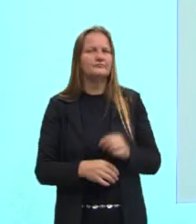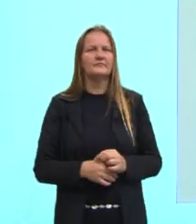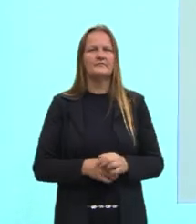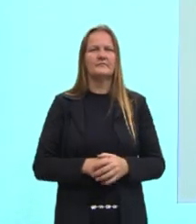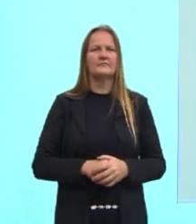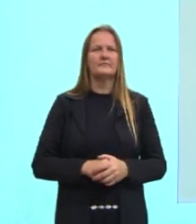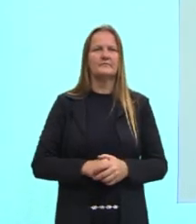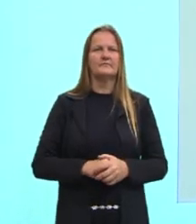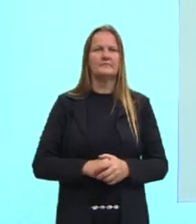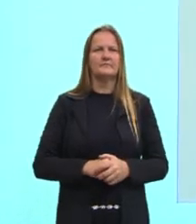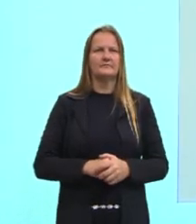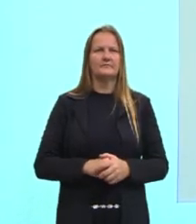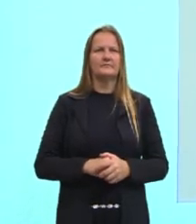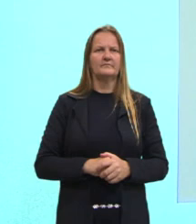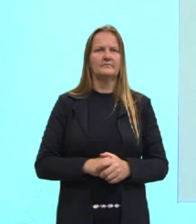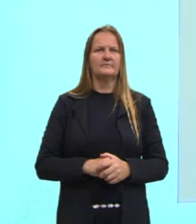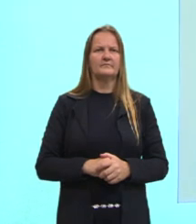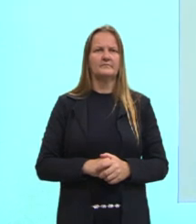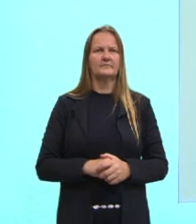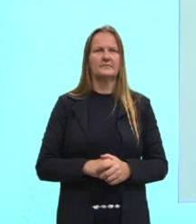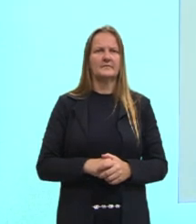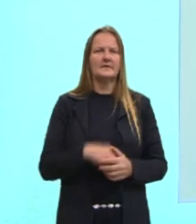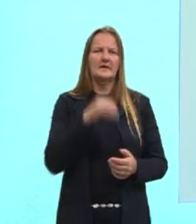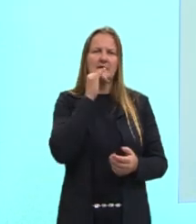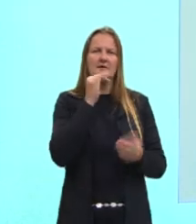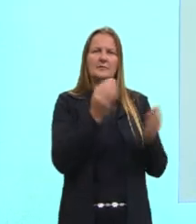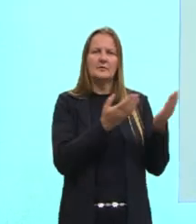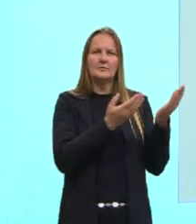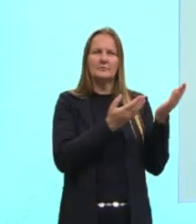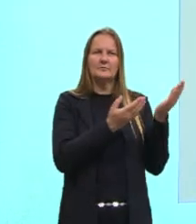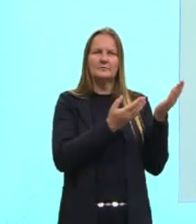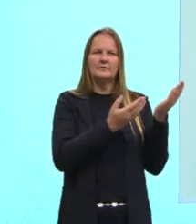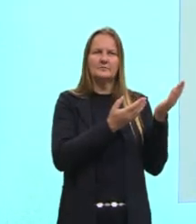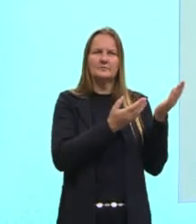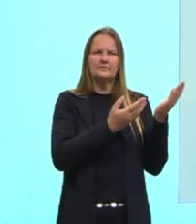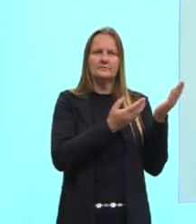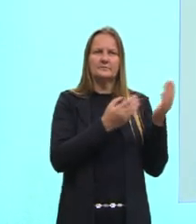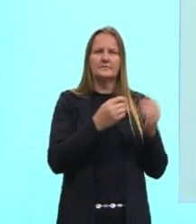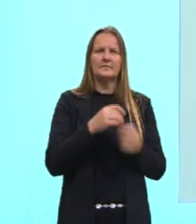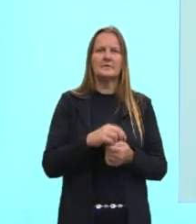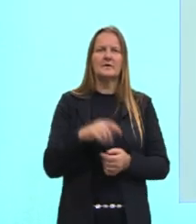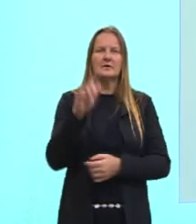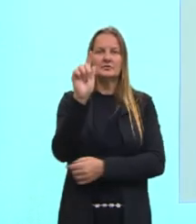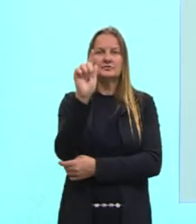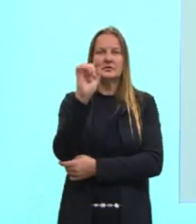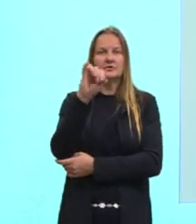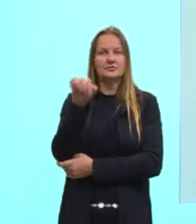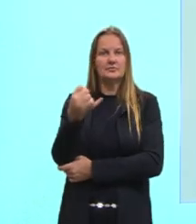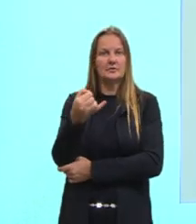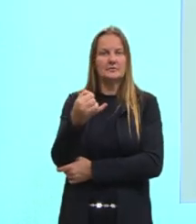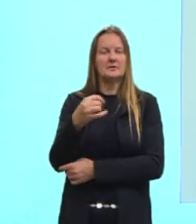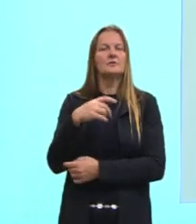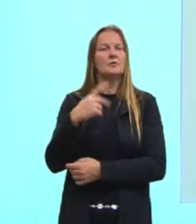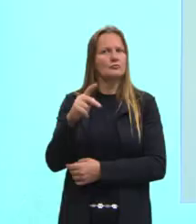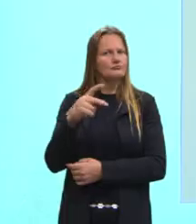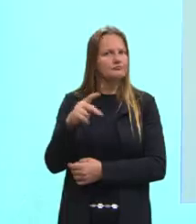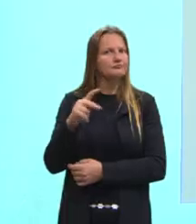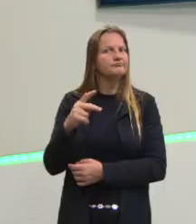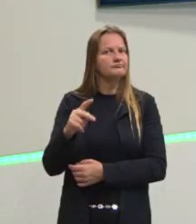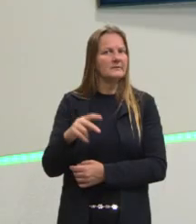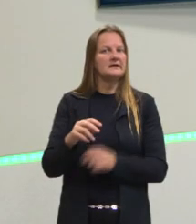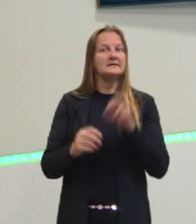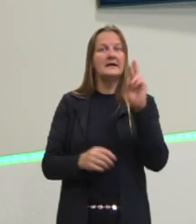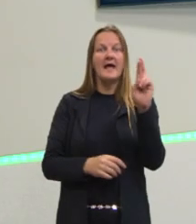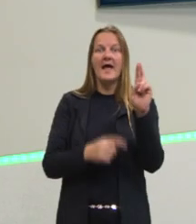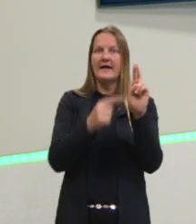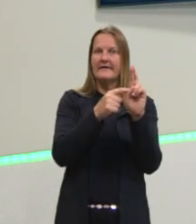com LA-ROTA. Por quê? Tanto LA-RE como LA-ROTA têm um som semelhante ao nosso R.